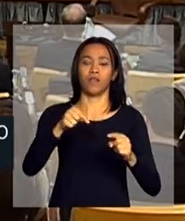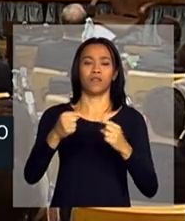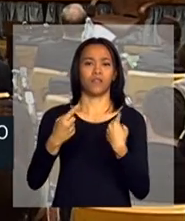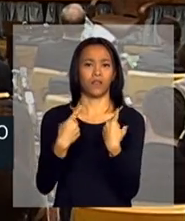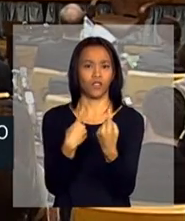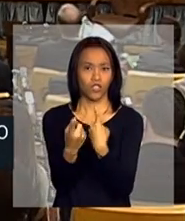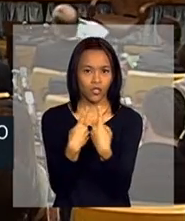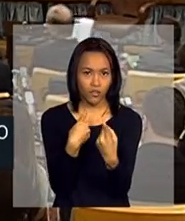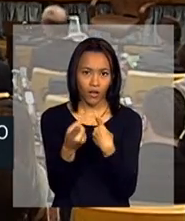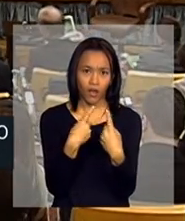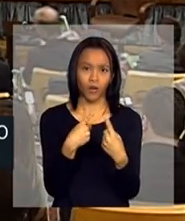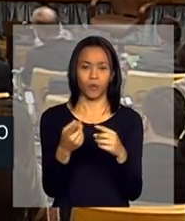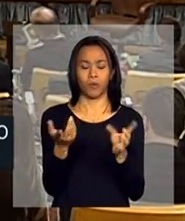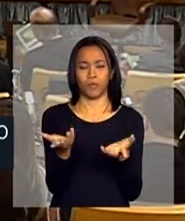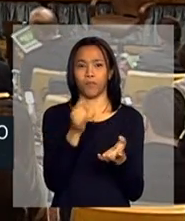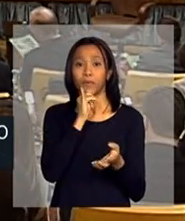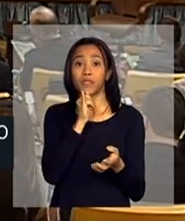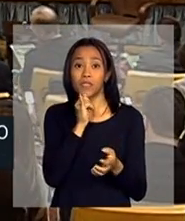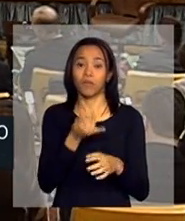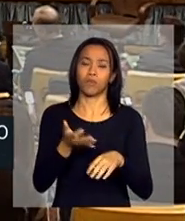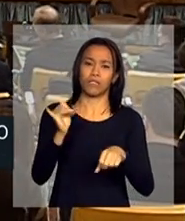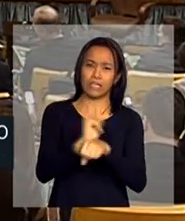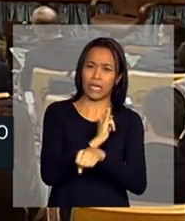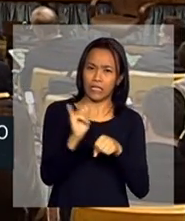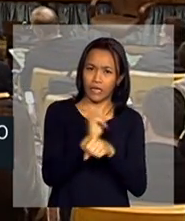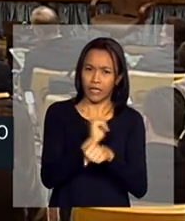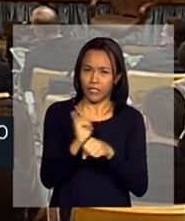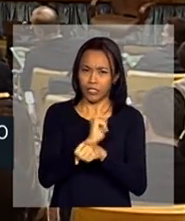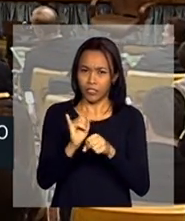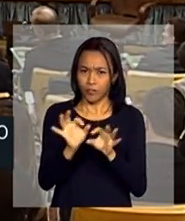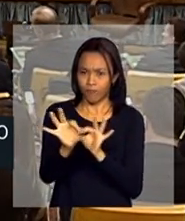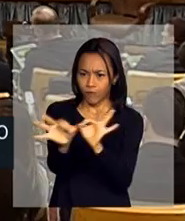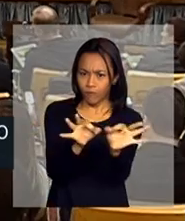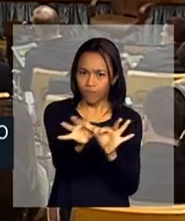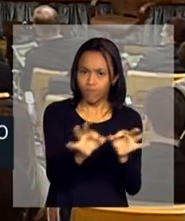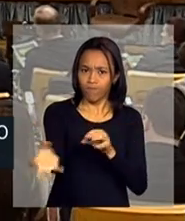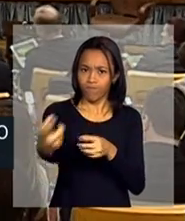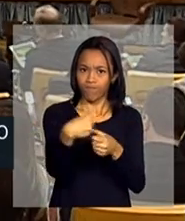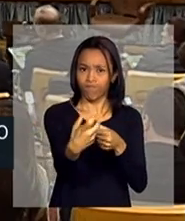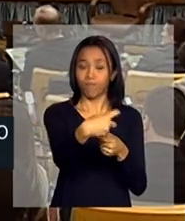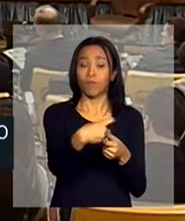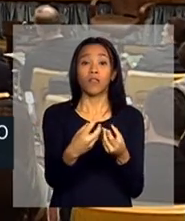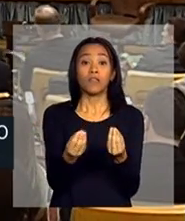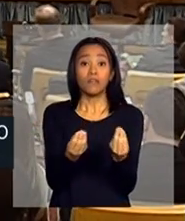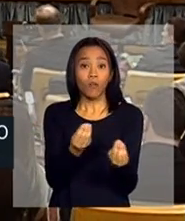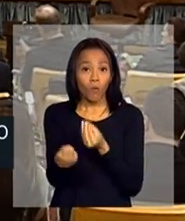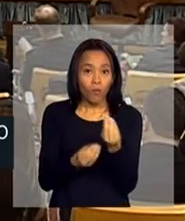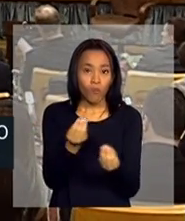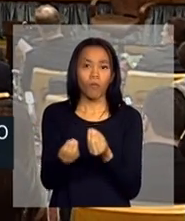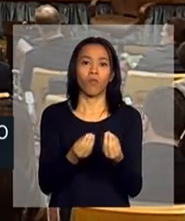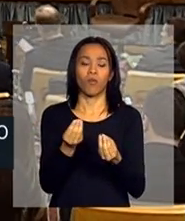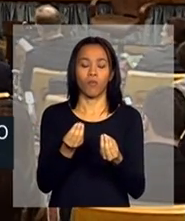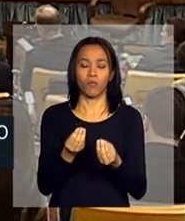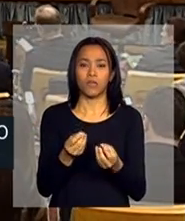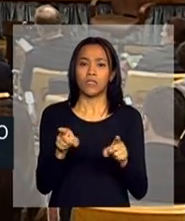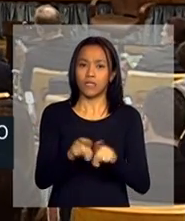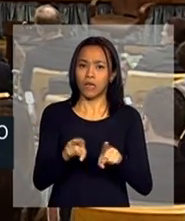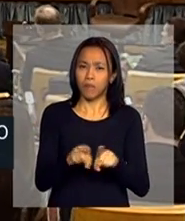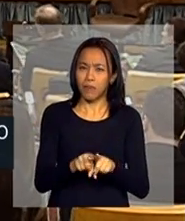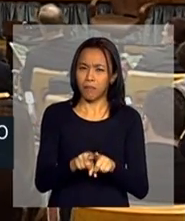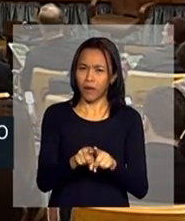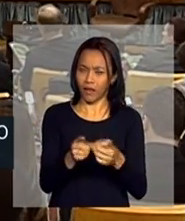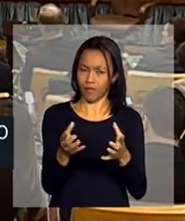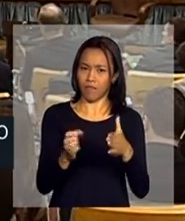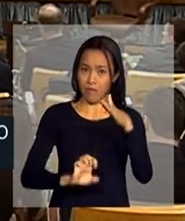chamadas ações sistêmicas do Plano Brasil Maior, você tem uma ação sistêmica para pequenos